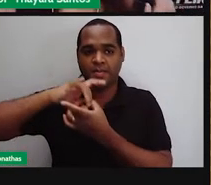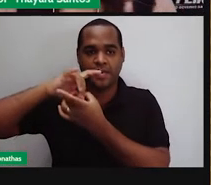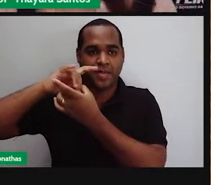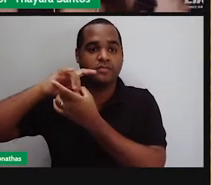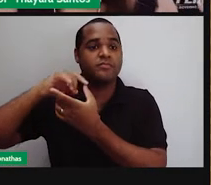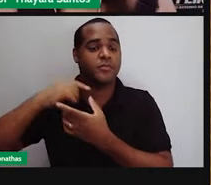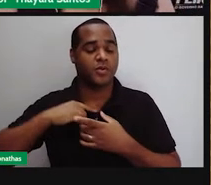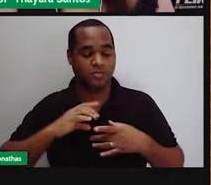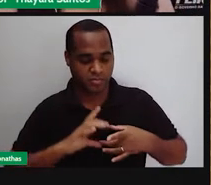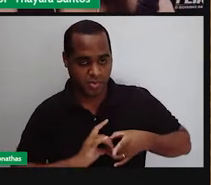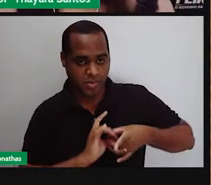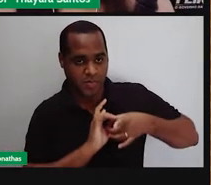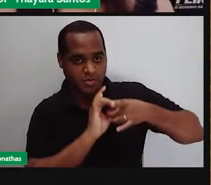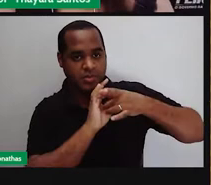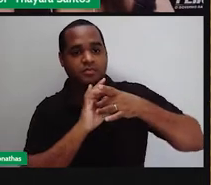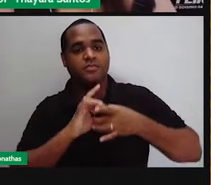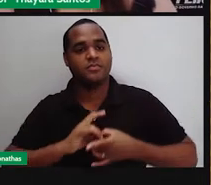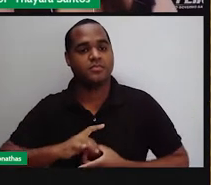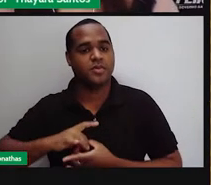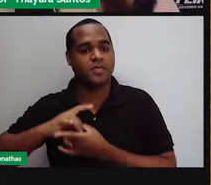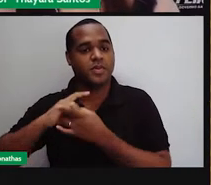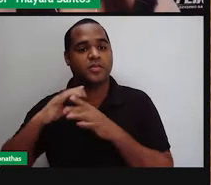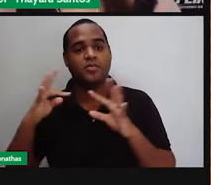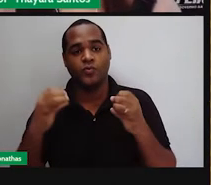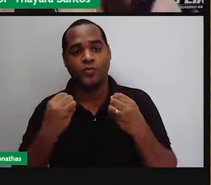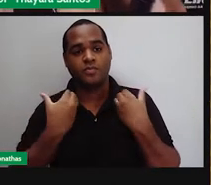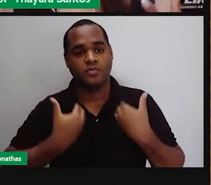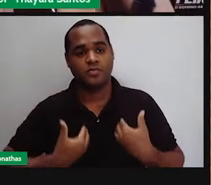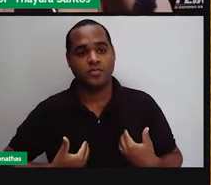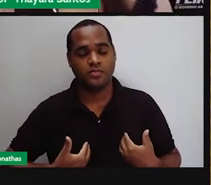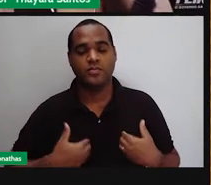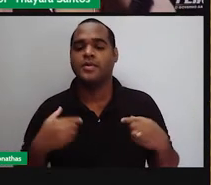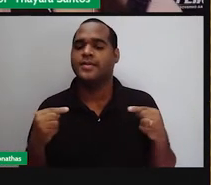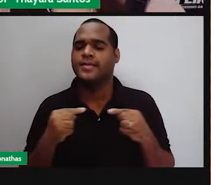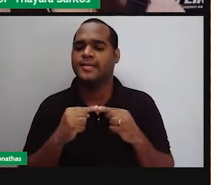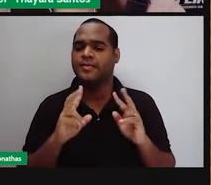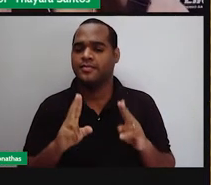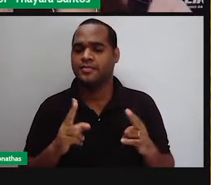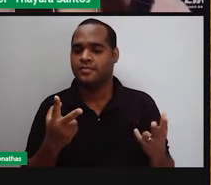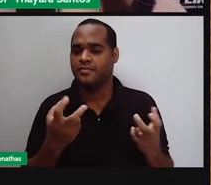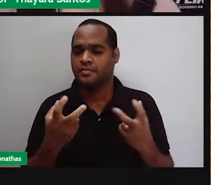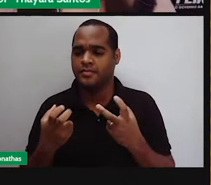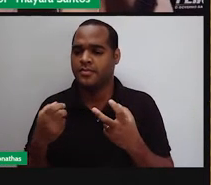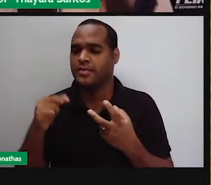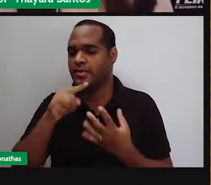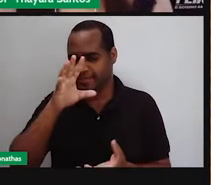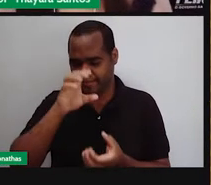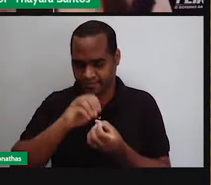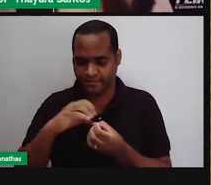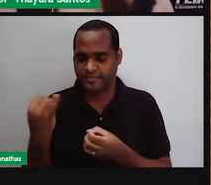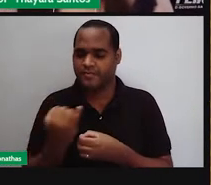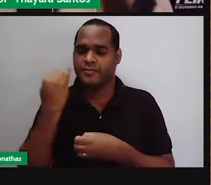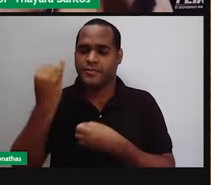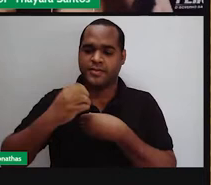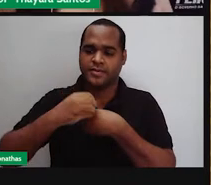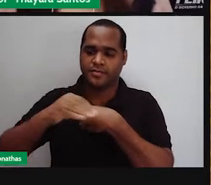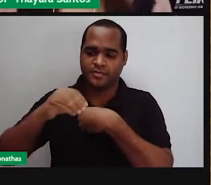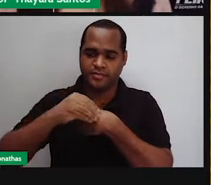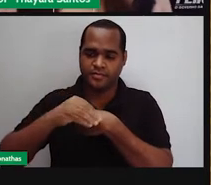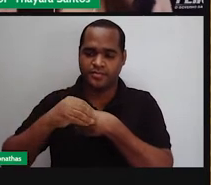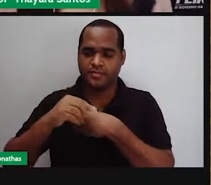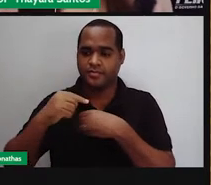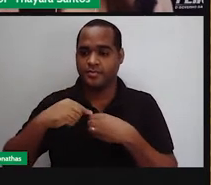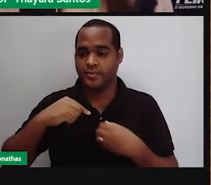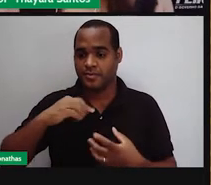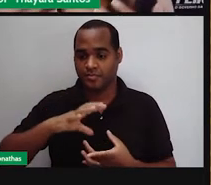sensoriais que estão espalhados pelo nosso corpo inteiro, eles percebem, né? Eles captam essas informações, mandam essa informação para